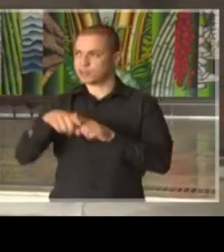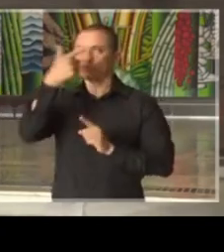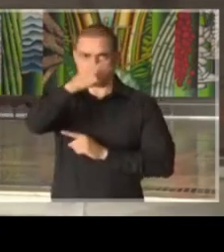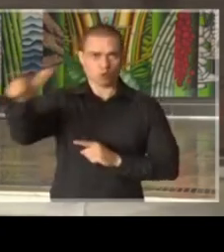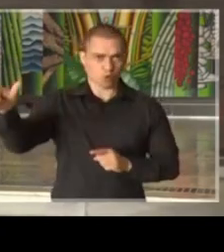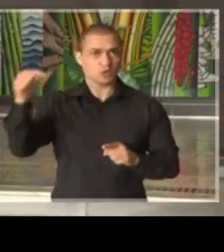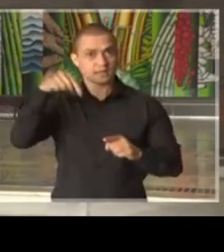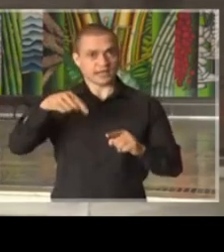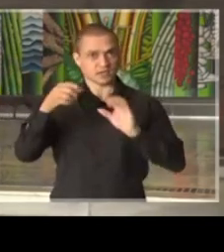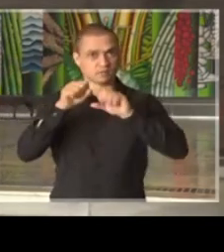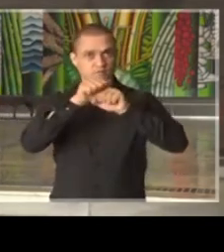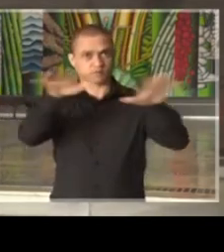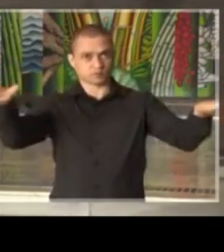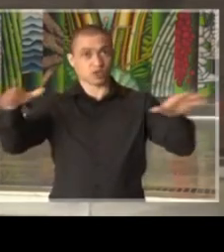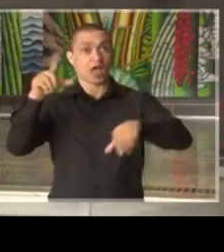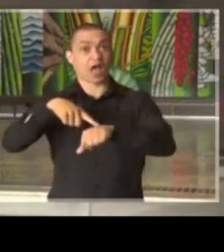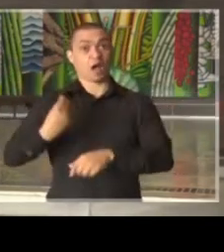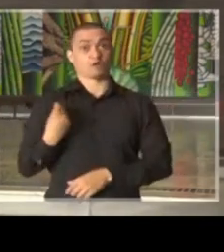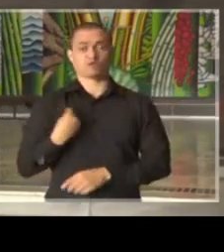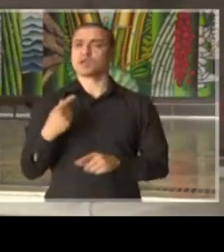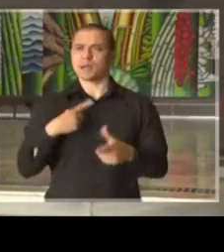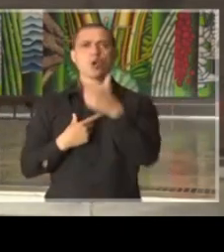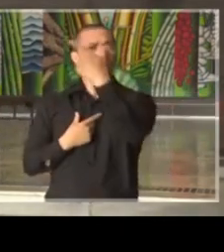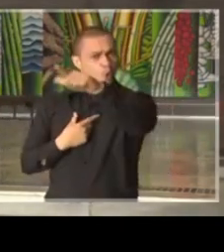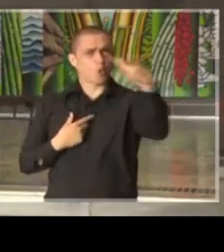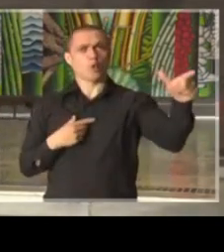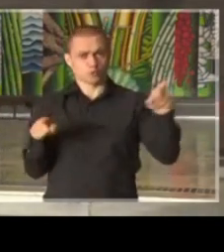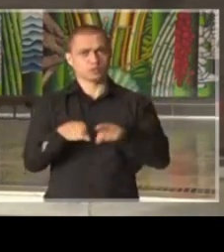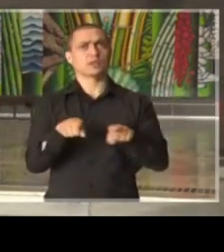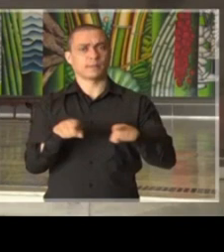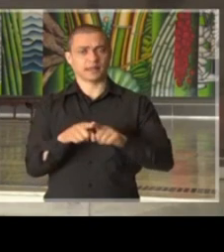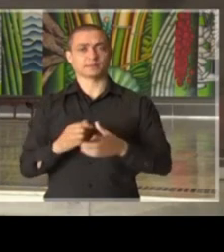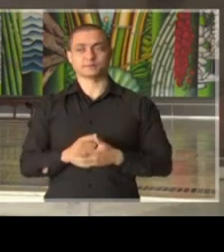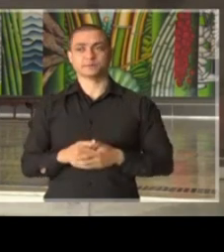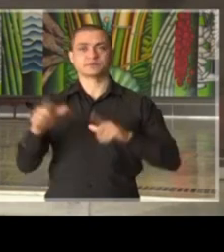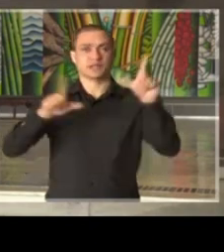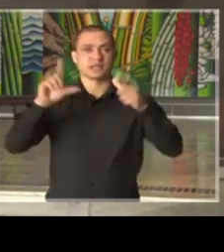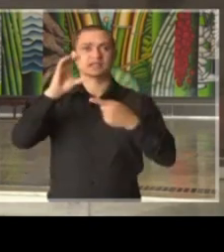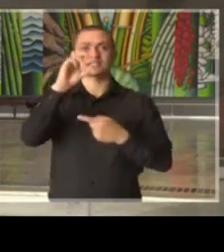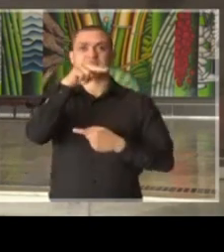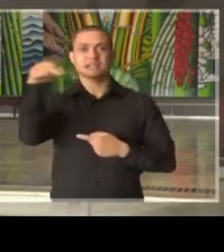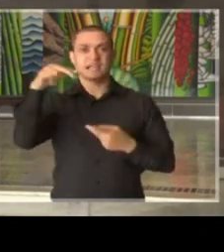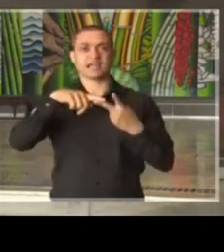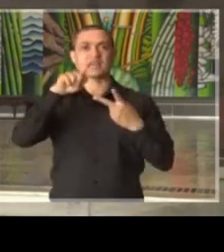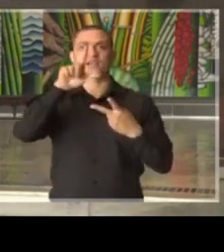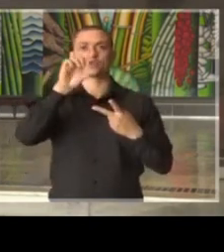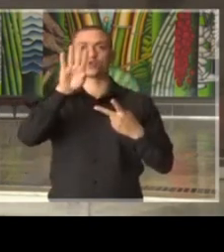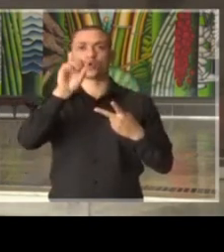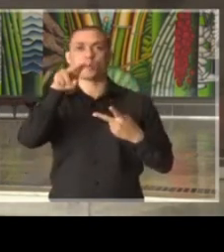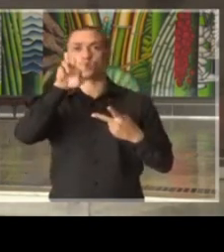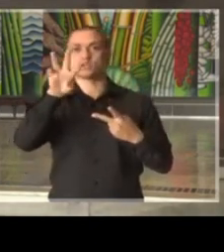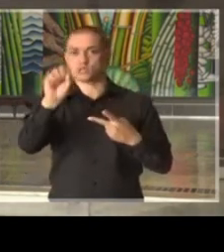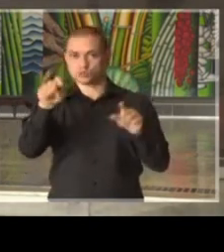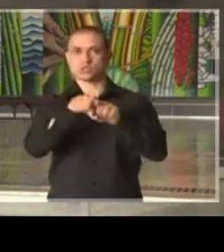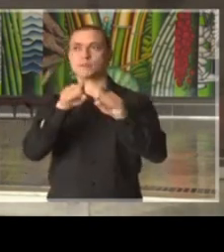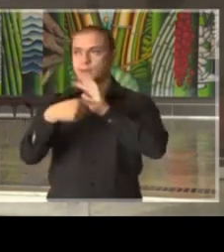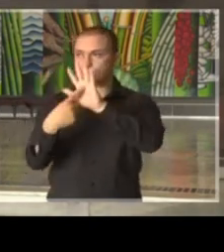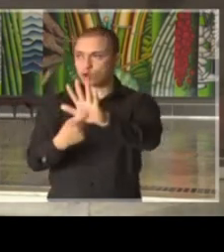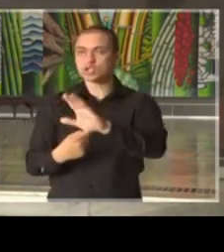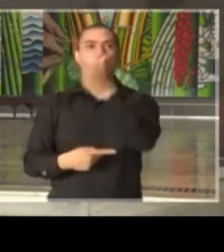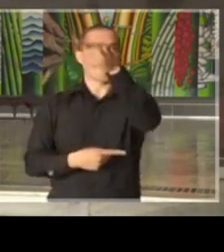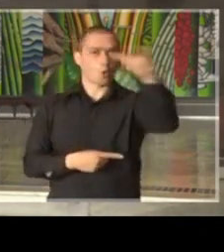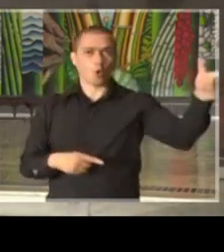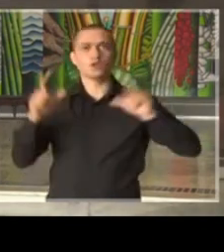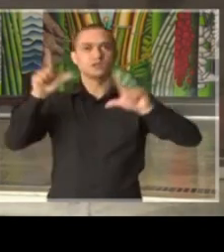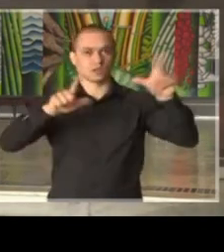nessa transmissão que está sendo feita, acompanhada de outras emissoras de televisão, a CNN, a Globo News e com flechas também das outras redes